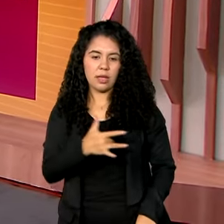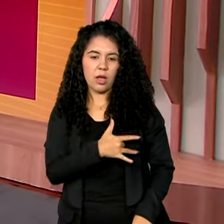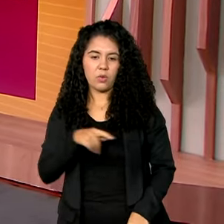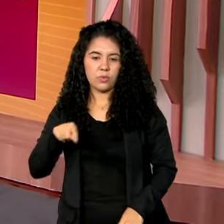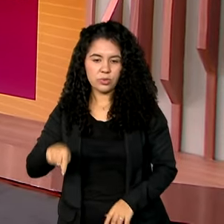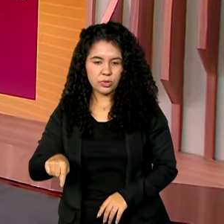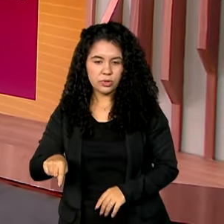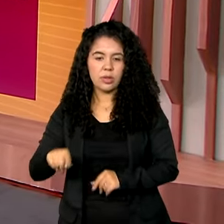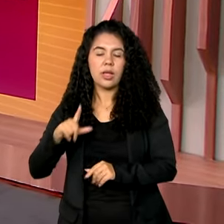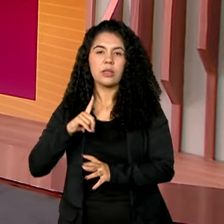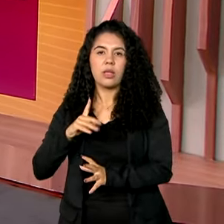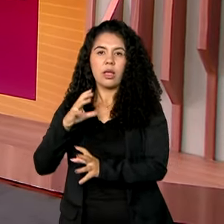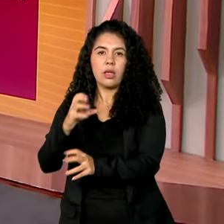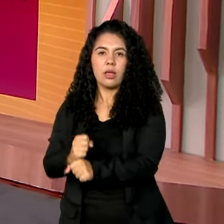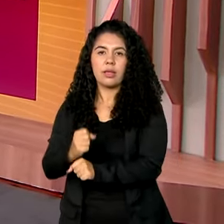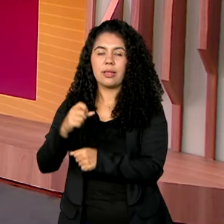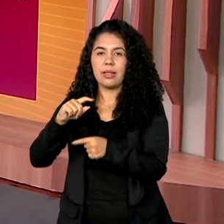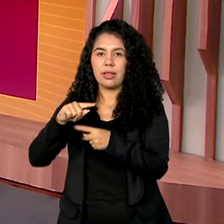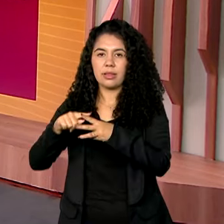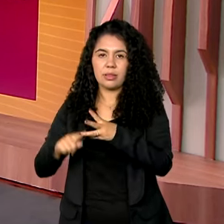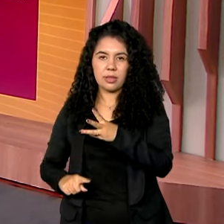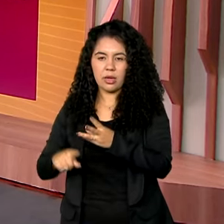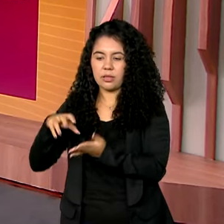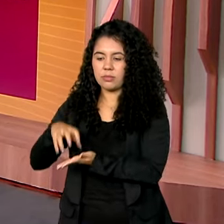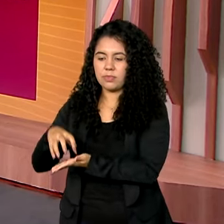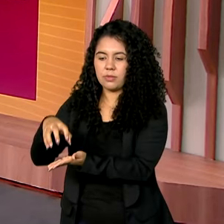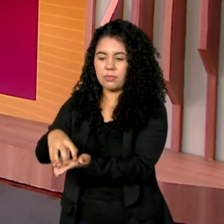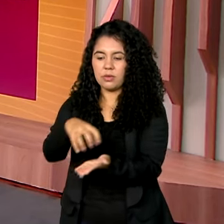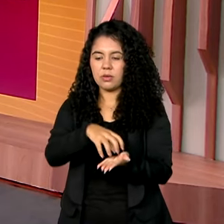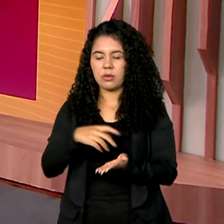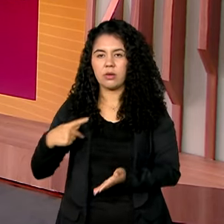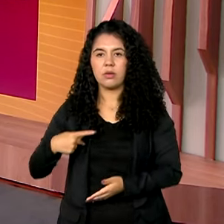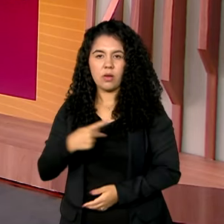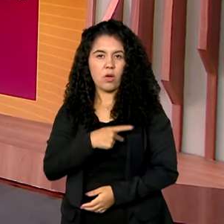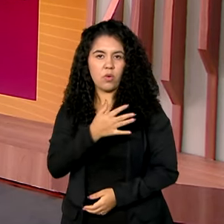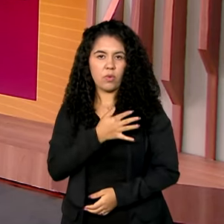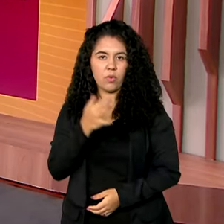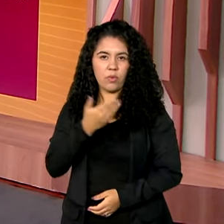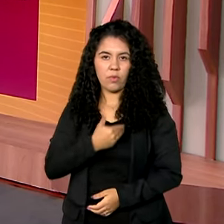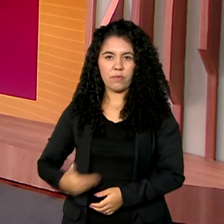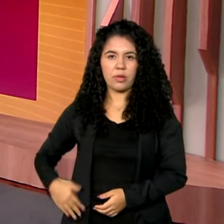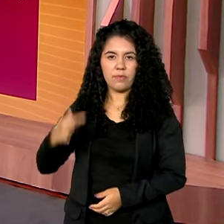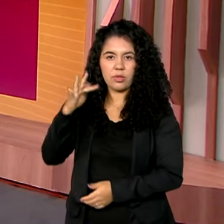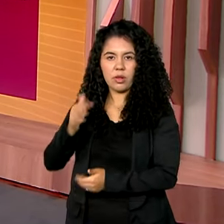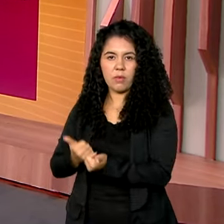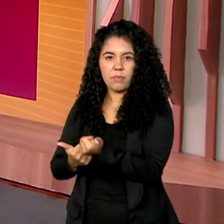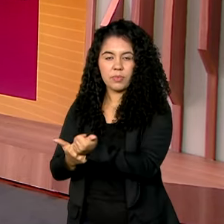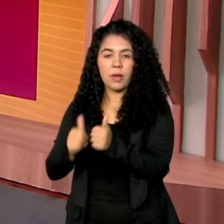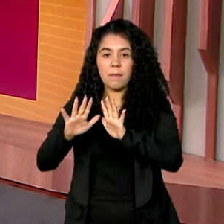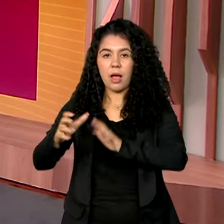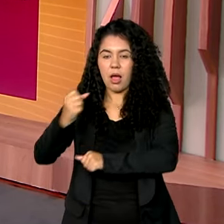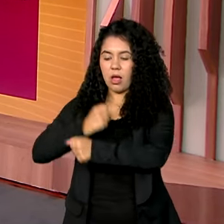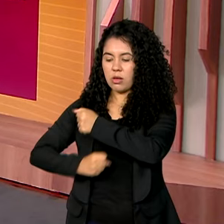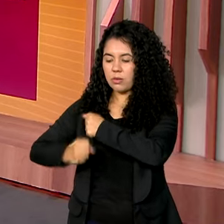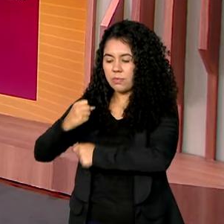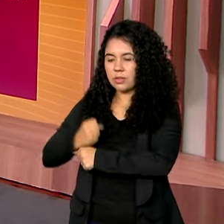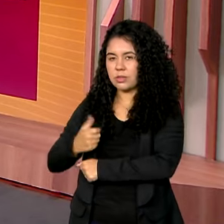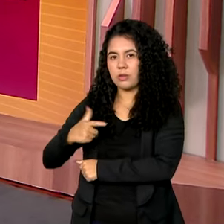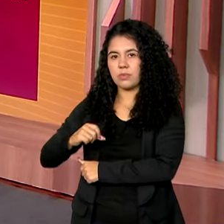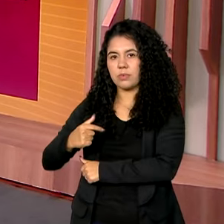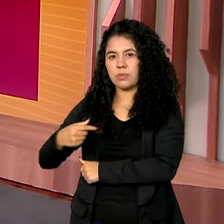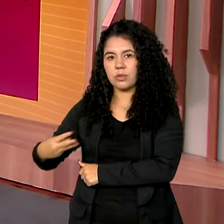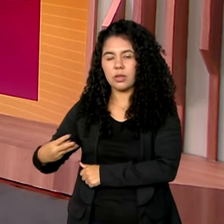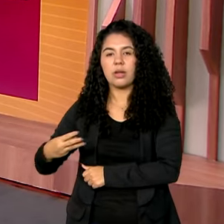Maringá tem três unidades básicas de saúde com custeio federal. Em 2023, o município recebeu o primeiro